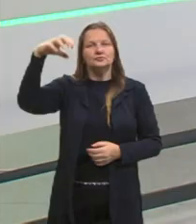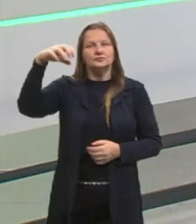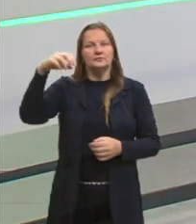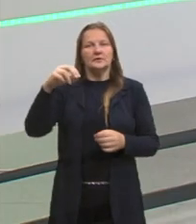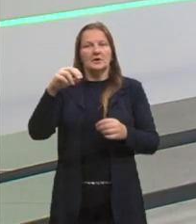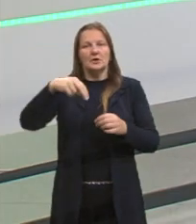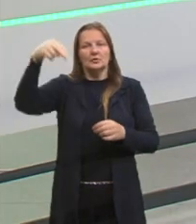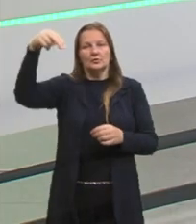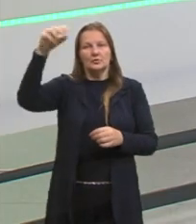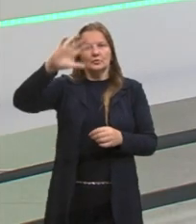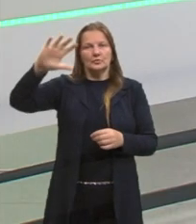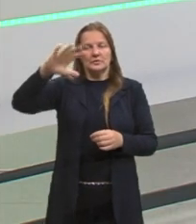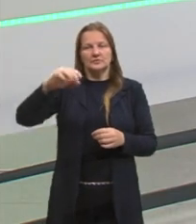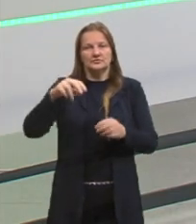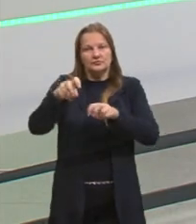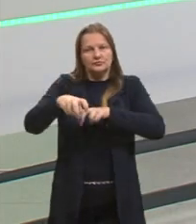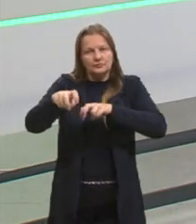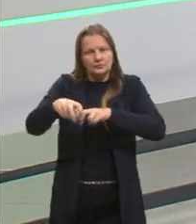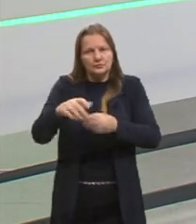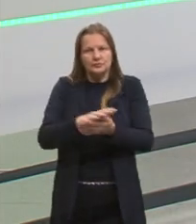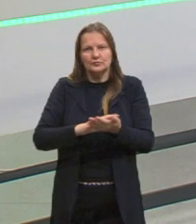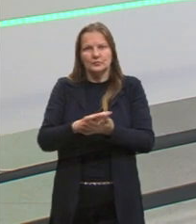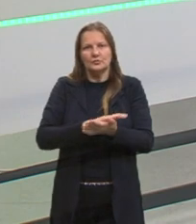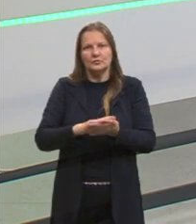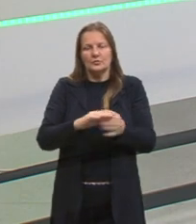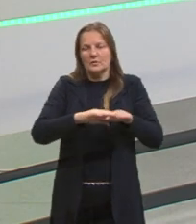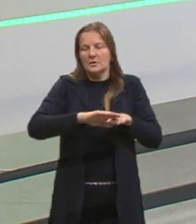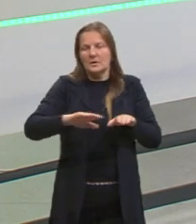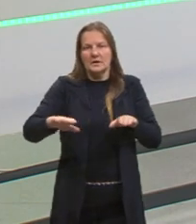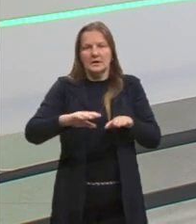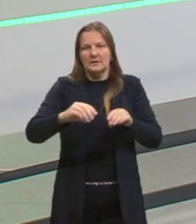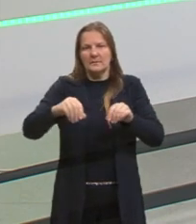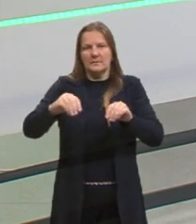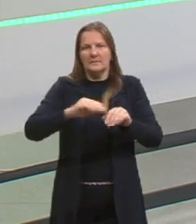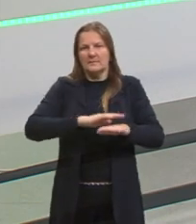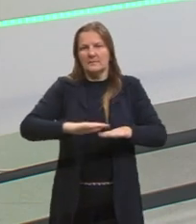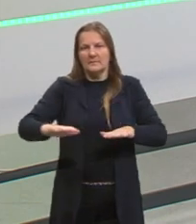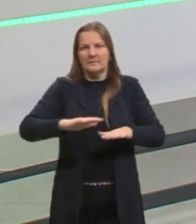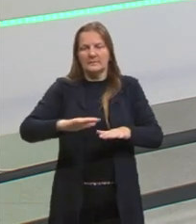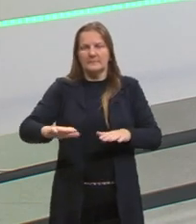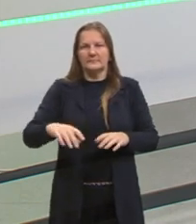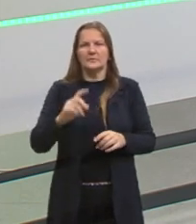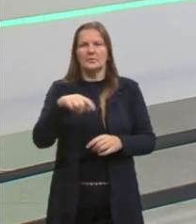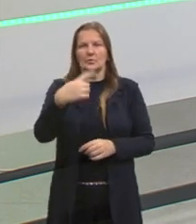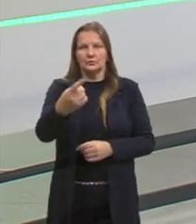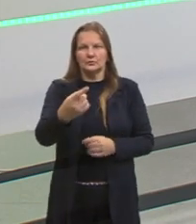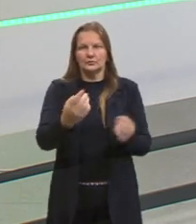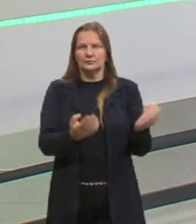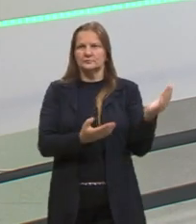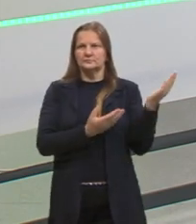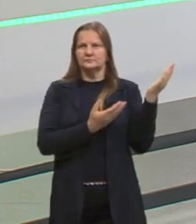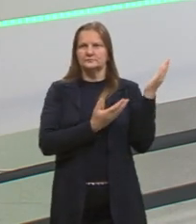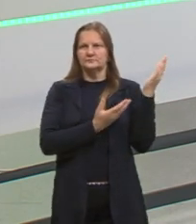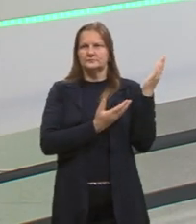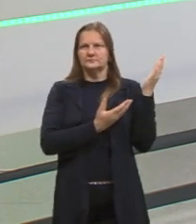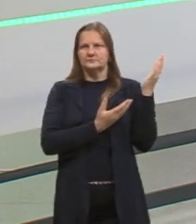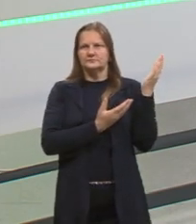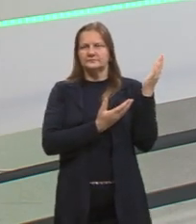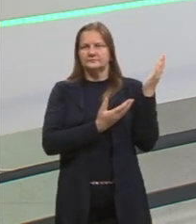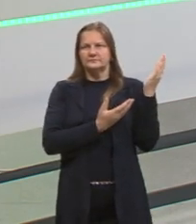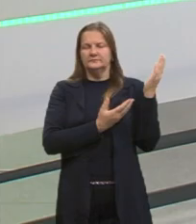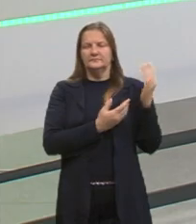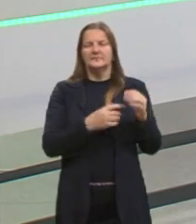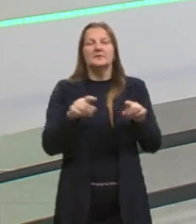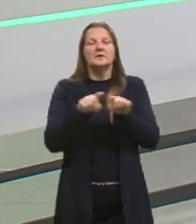no Nordeste, no interior do Nordeste, por causa dessa formação aí, tá? Vamos passar mais um aqui, olha lá, ó, entramos em